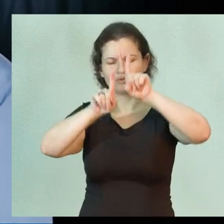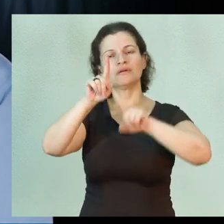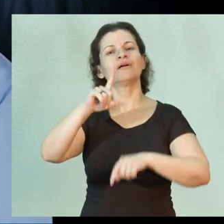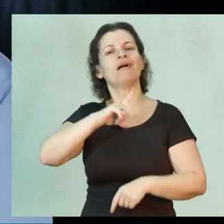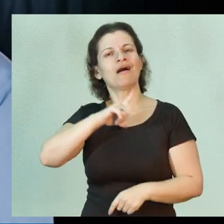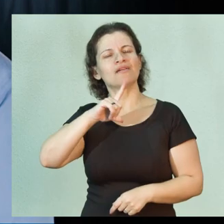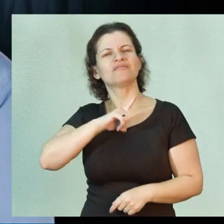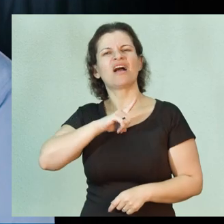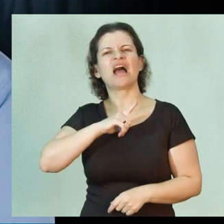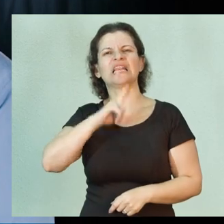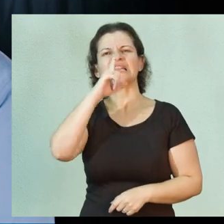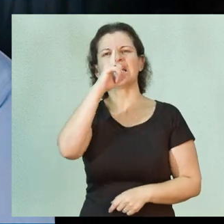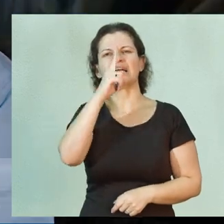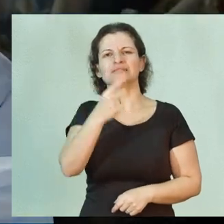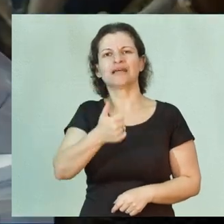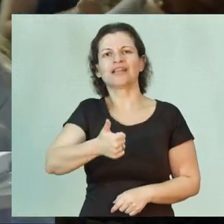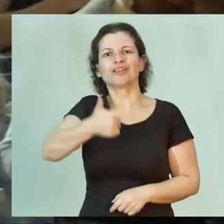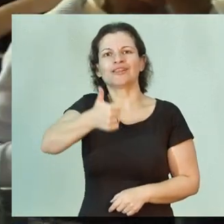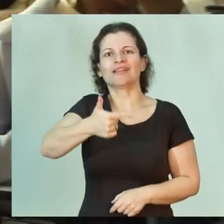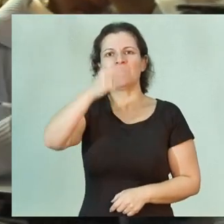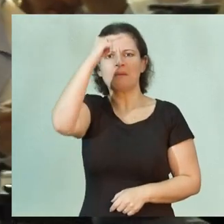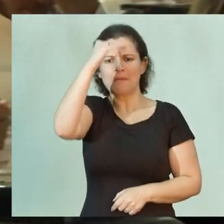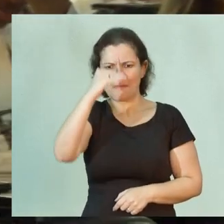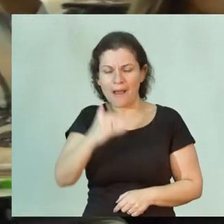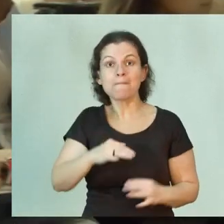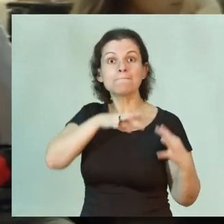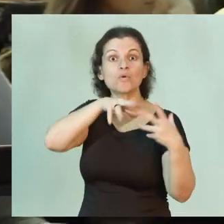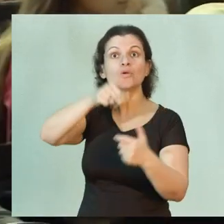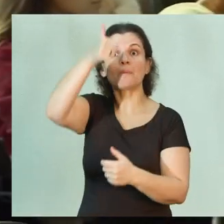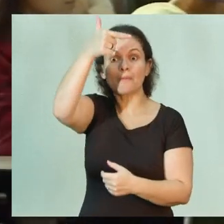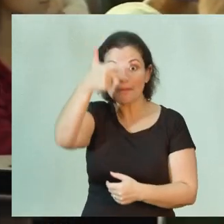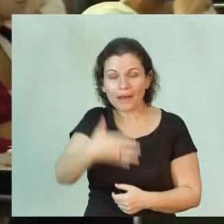na 12ª posição do mundo.